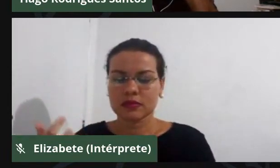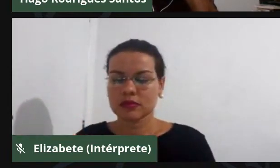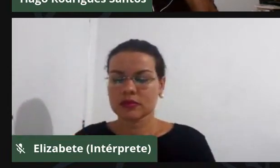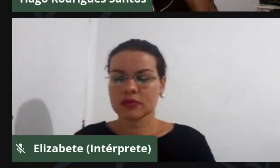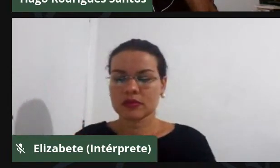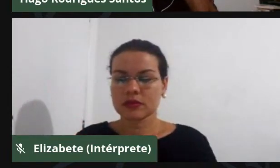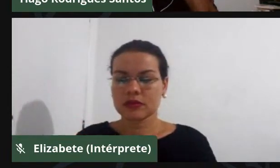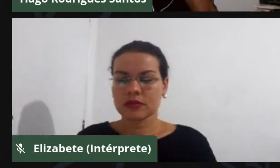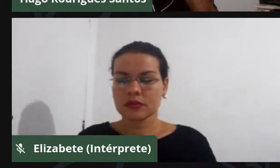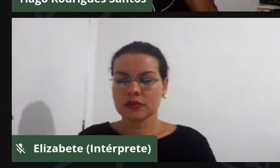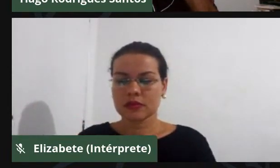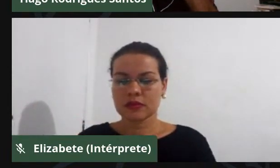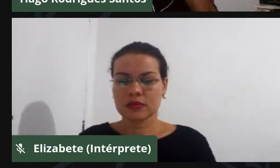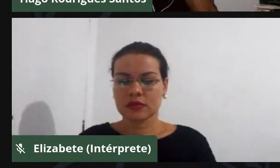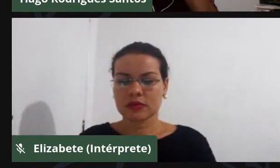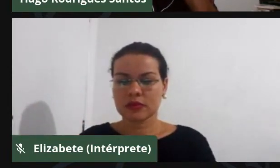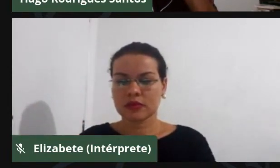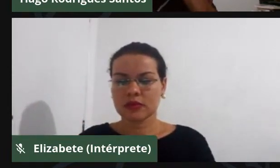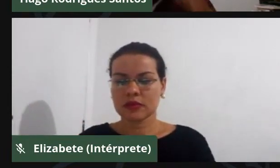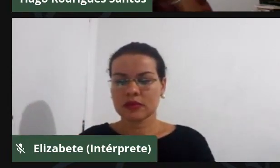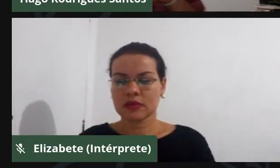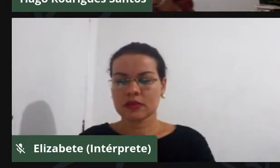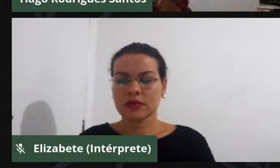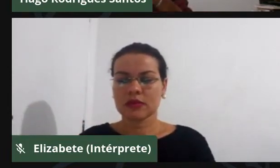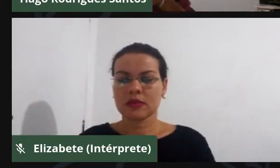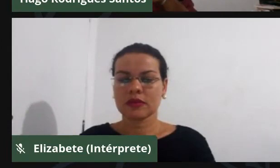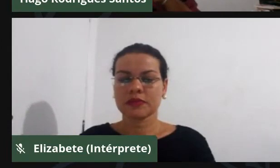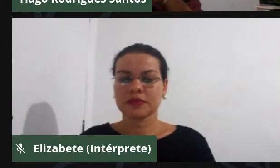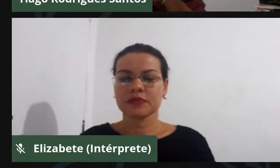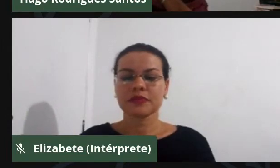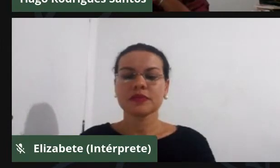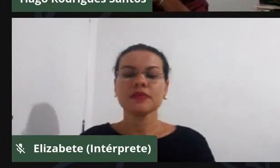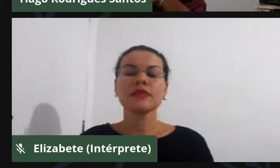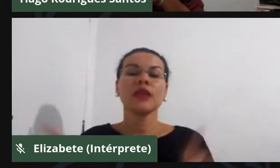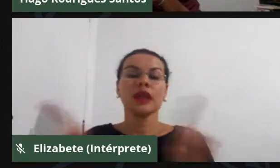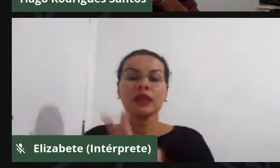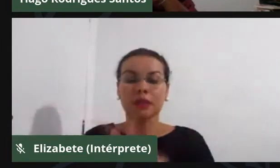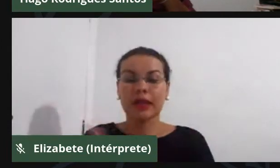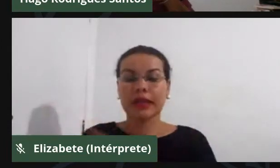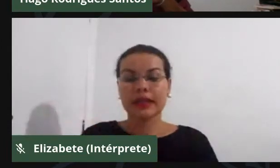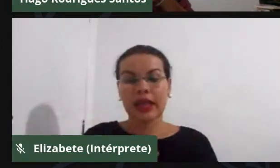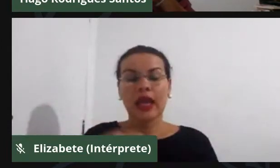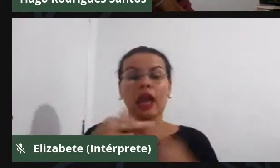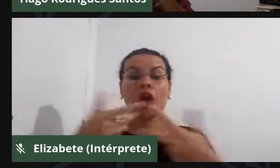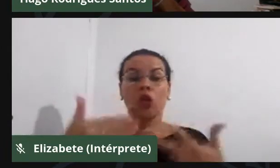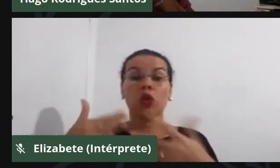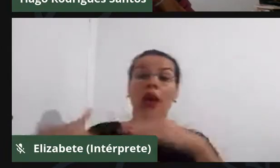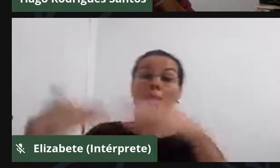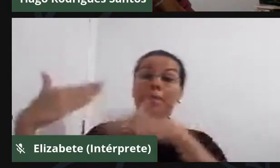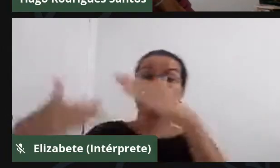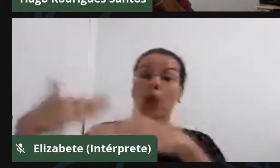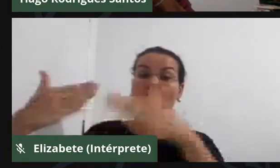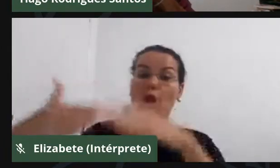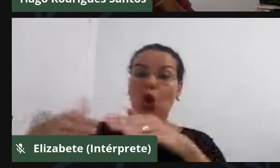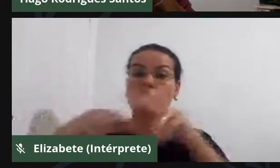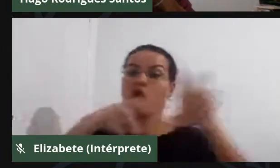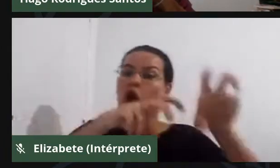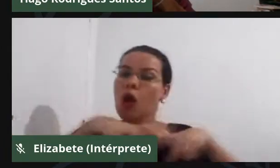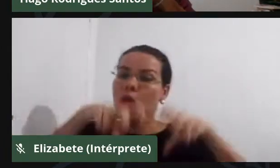produção agrícola, onde se usa hoje uma área e coloca